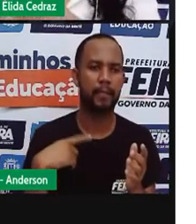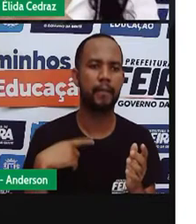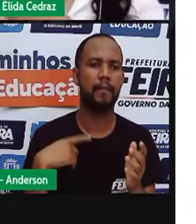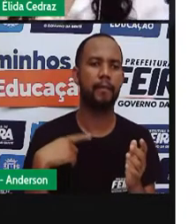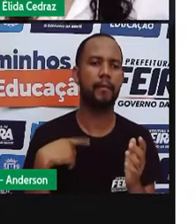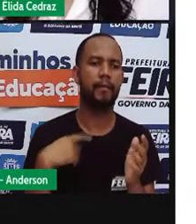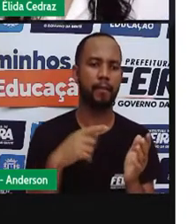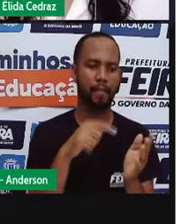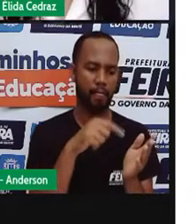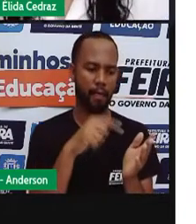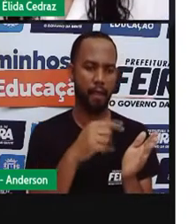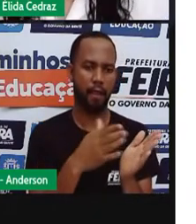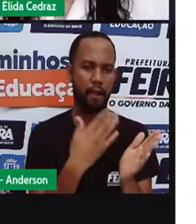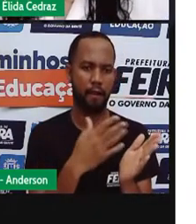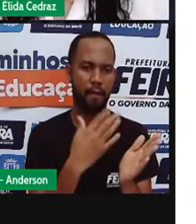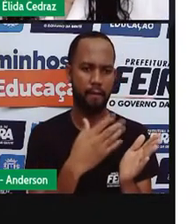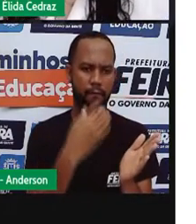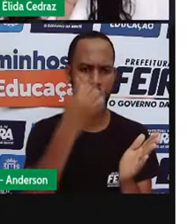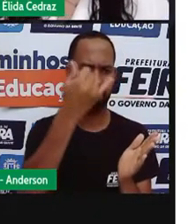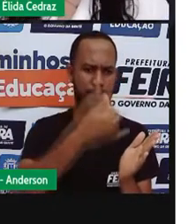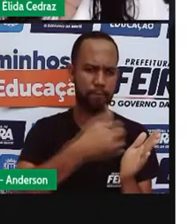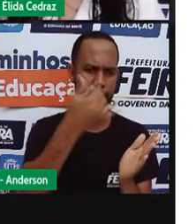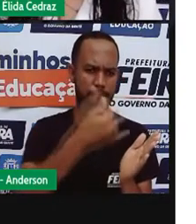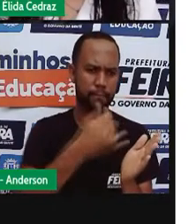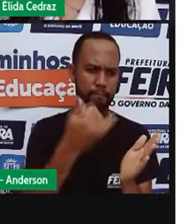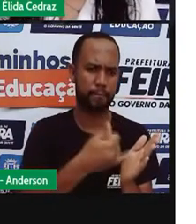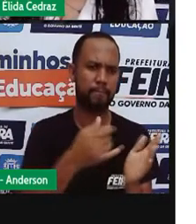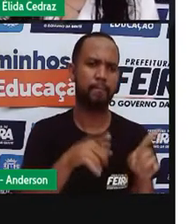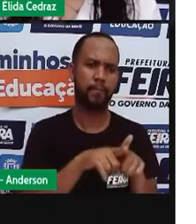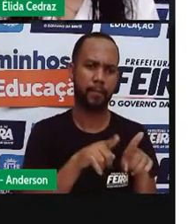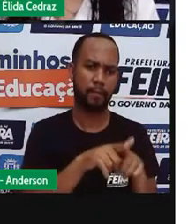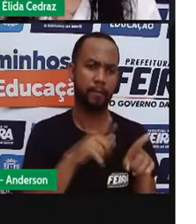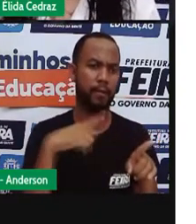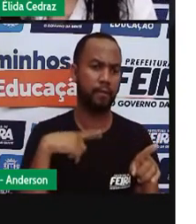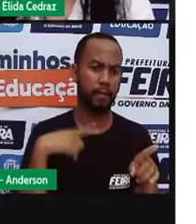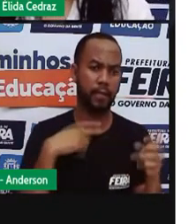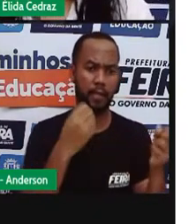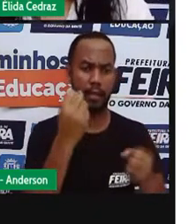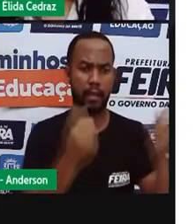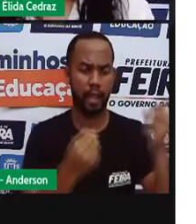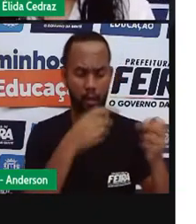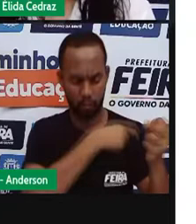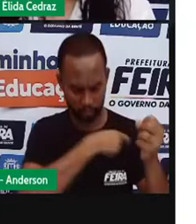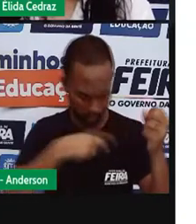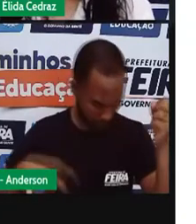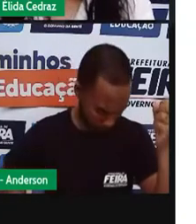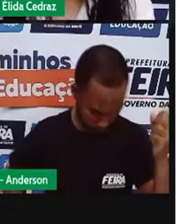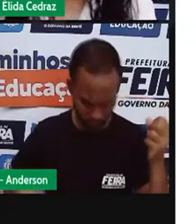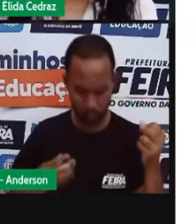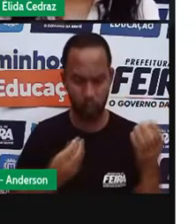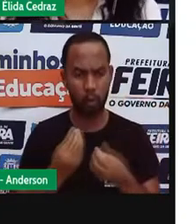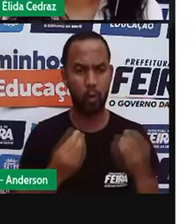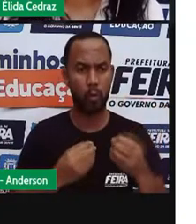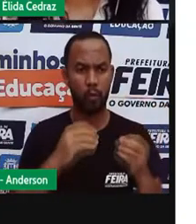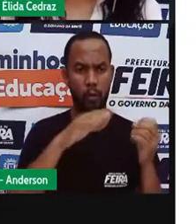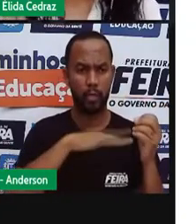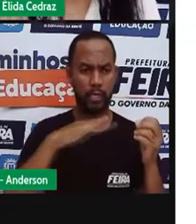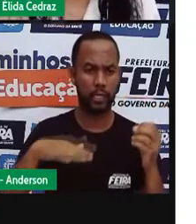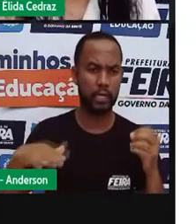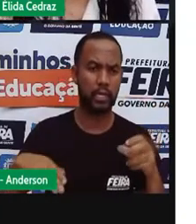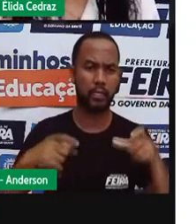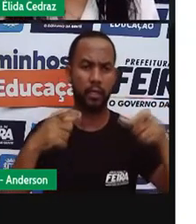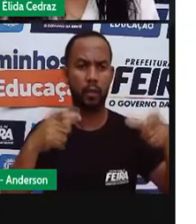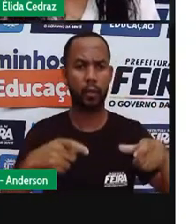mostrando o jeito certo de colocar o cinto, como colocar o cinto, onde as crianças devem andar. Isso